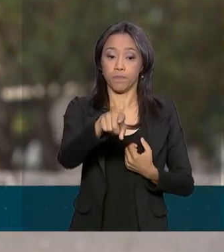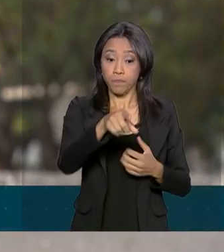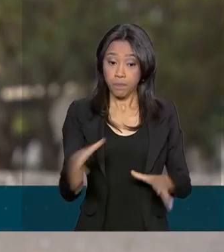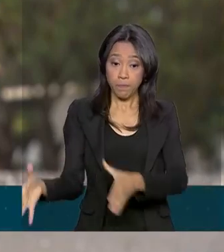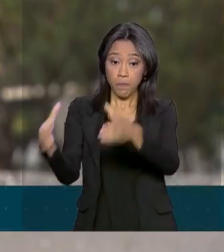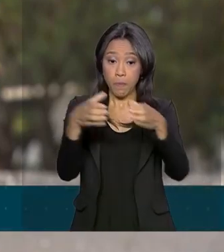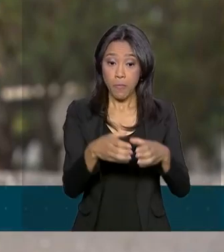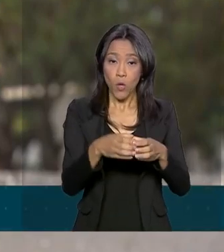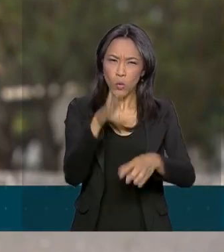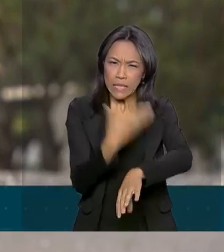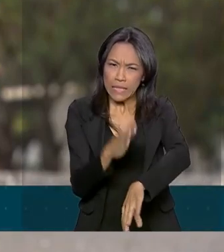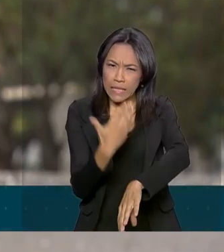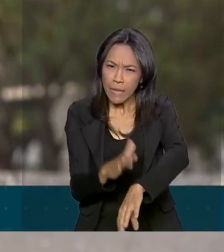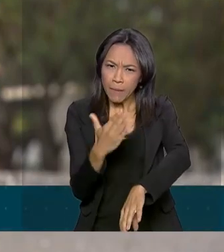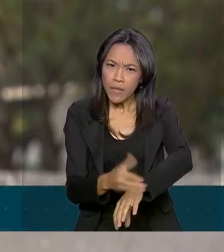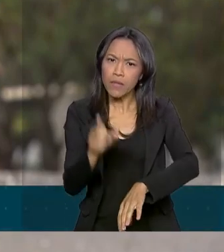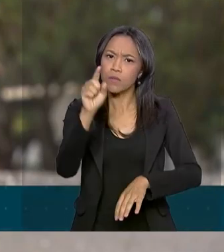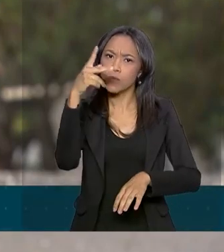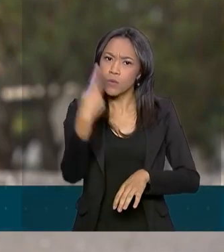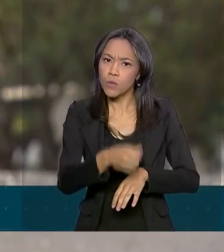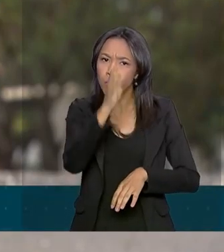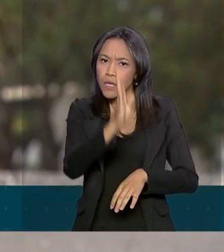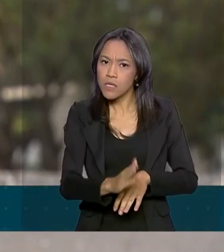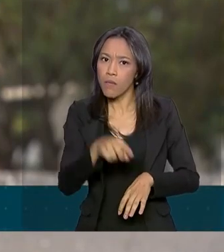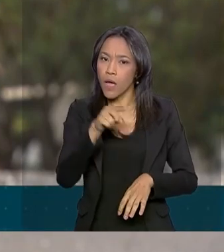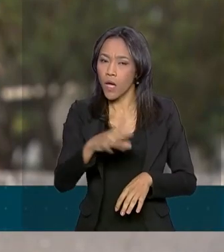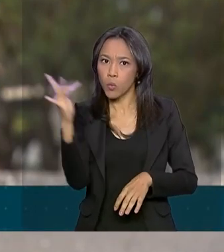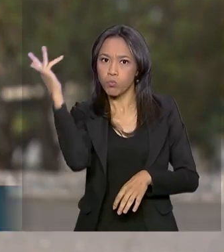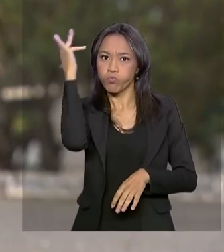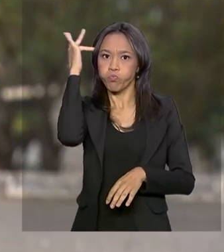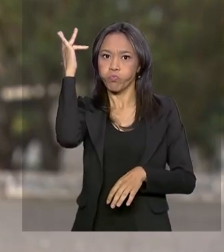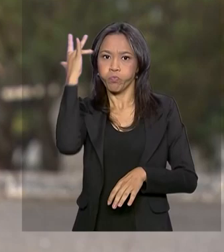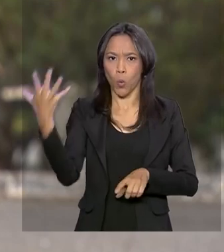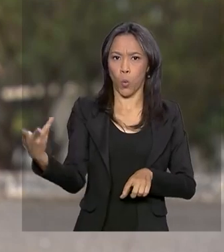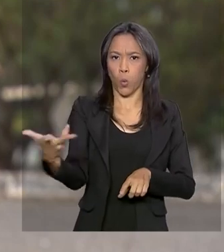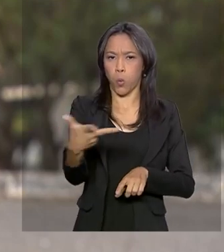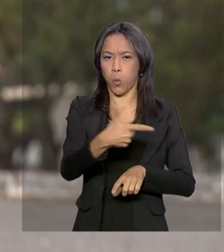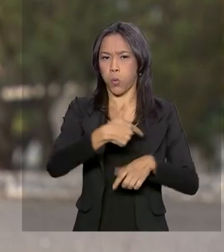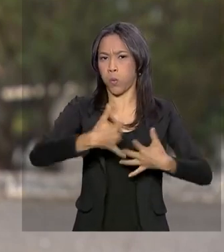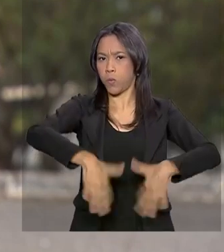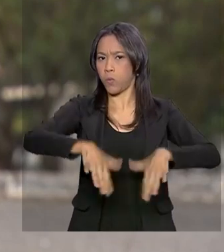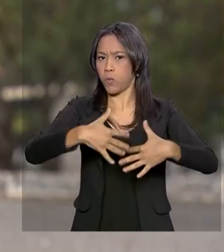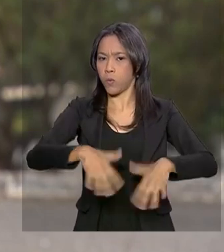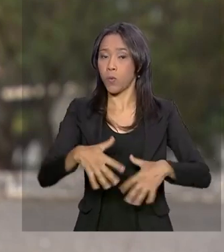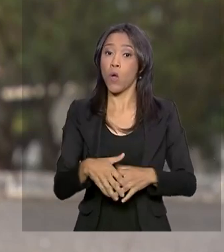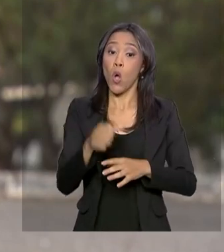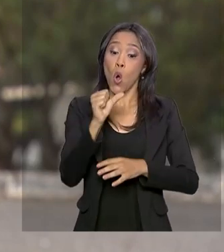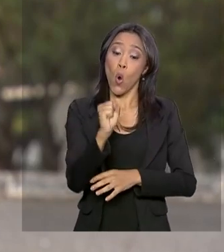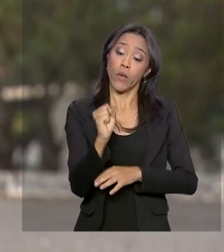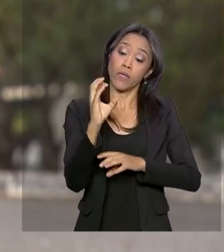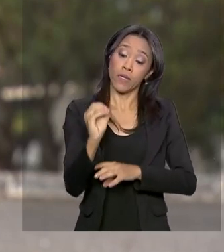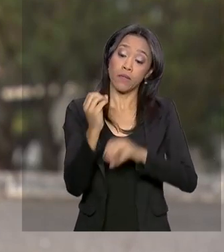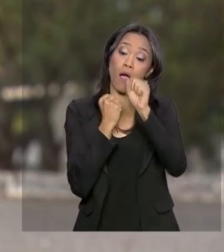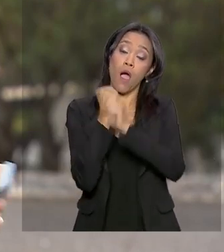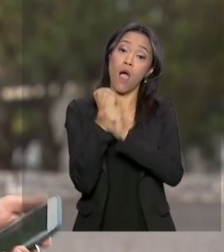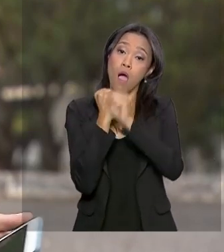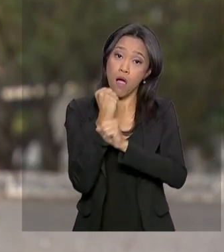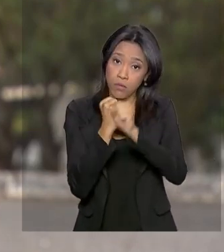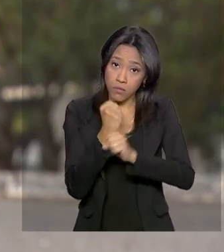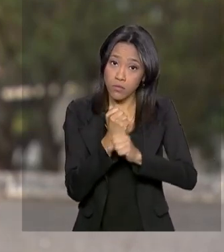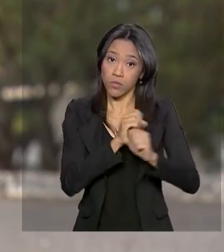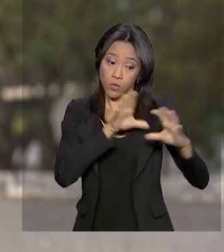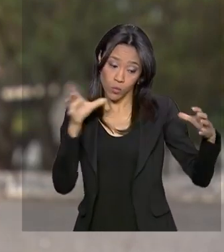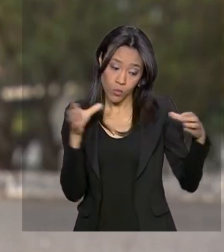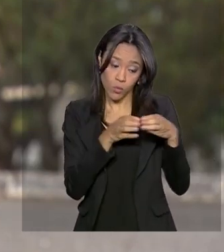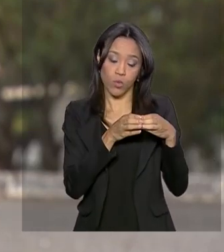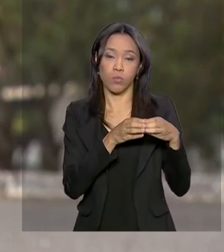presidencial do Brasil é considerado de alto nível. Para se ter uma ideia, em 80 anos de atuação do gabinete